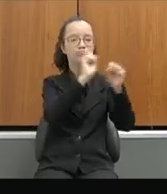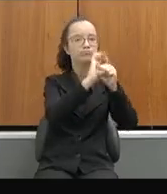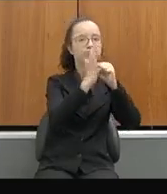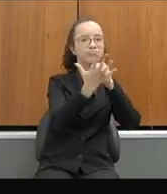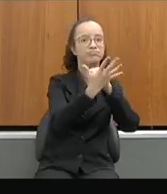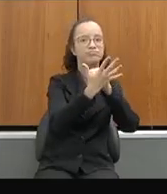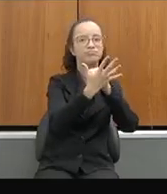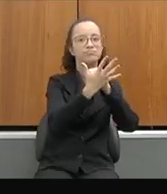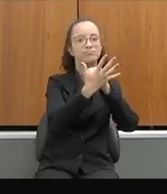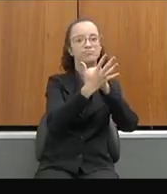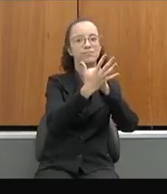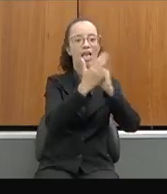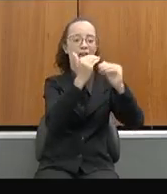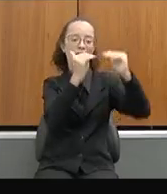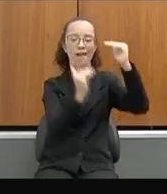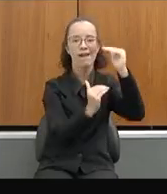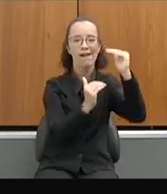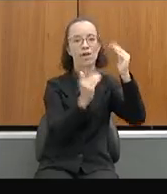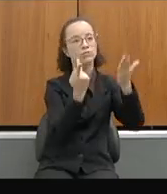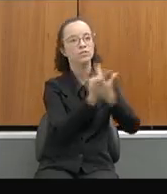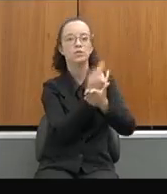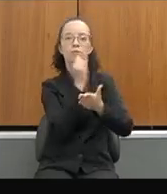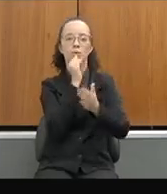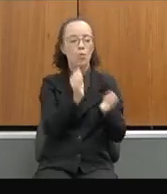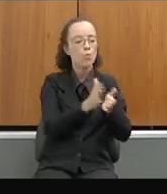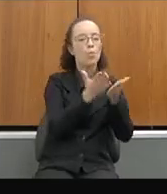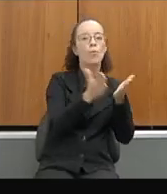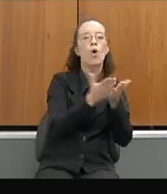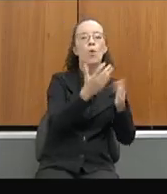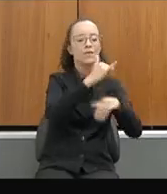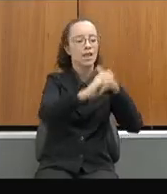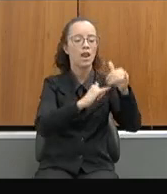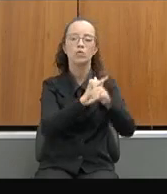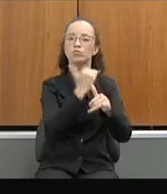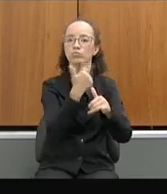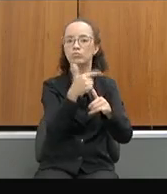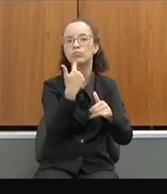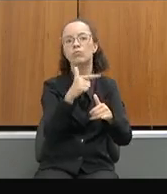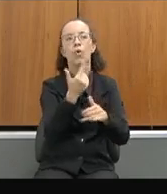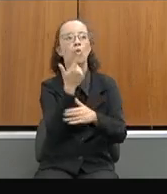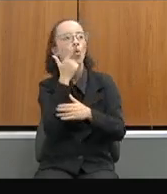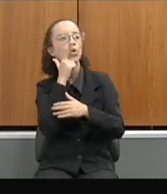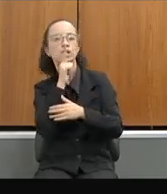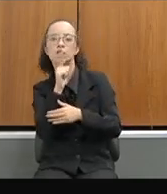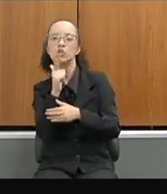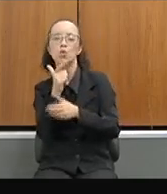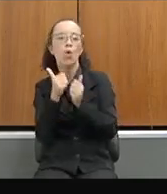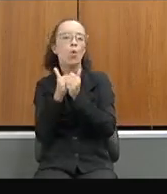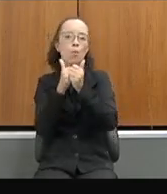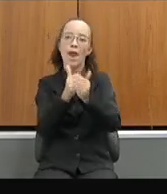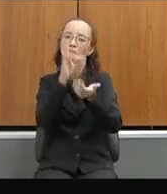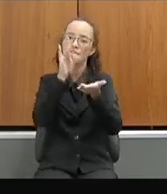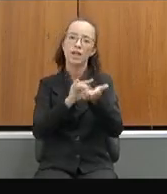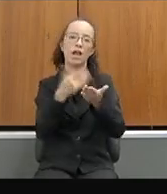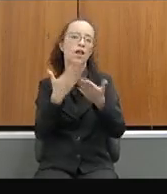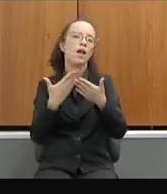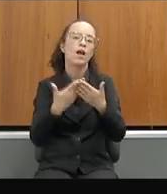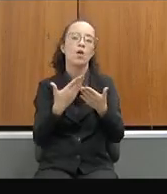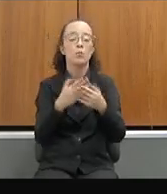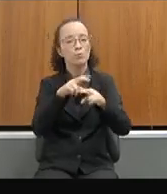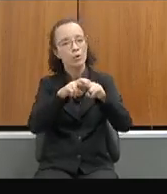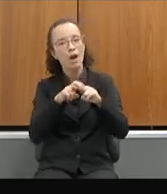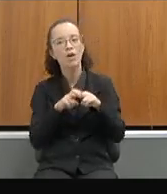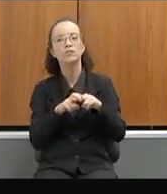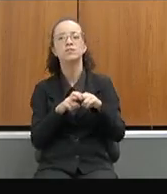muito desiguais para os alunos mais pobres que não tinham internet, que não conseguiram acompanhar as aulas em função